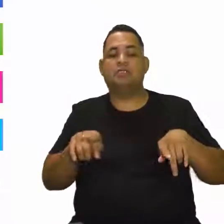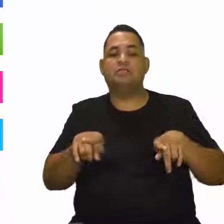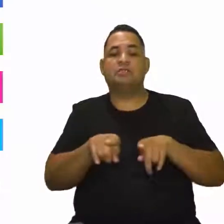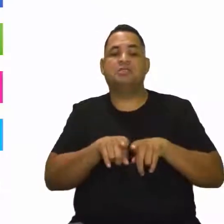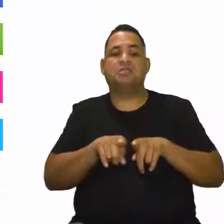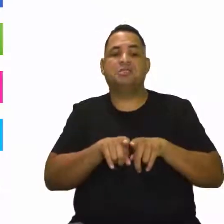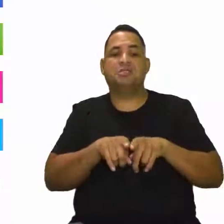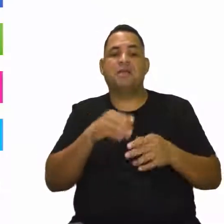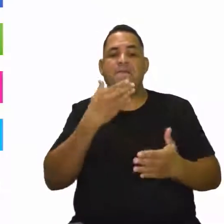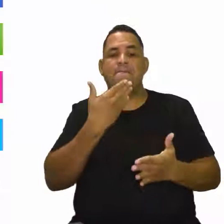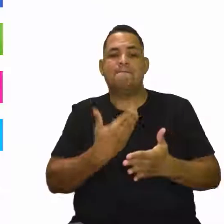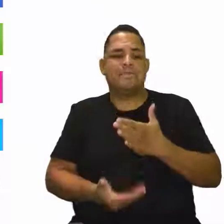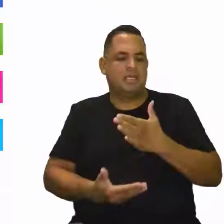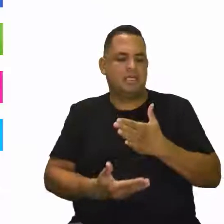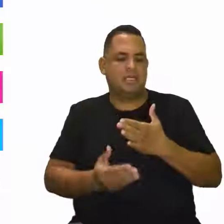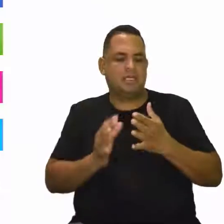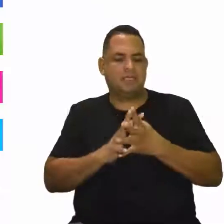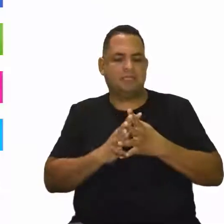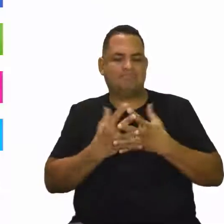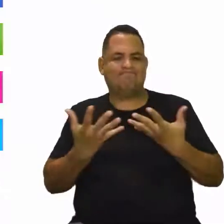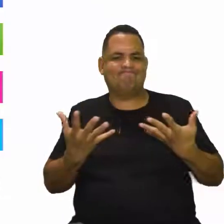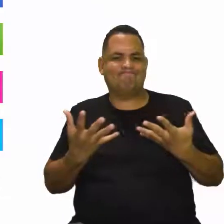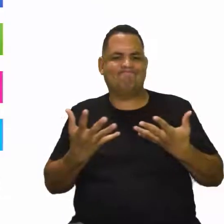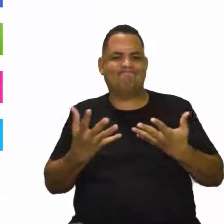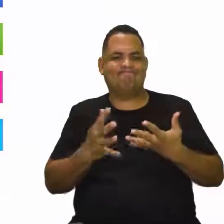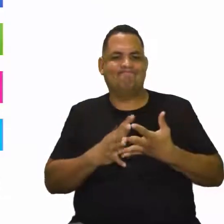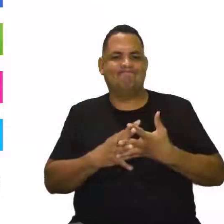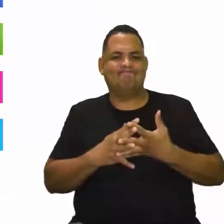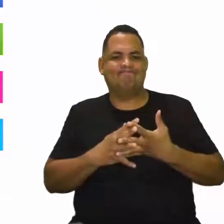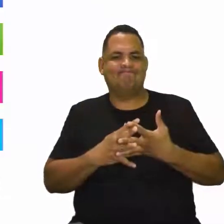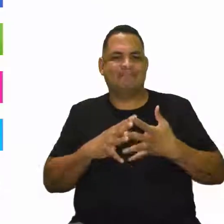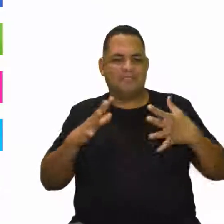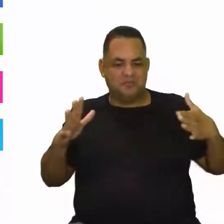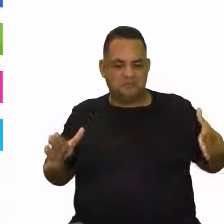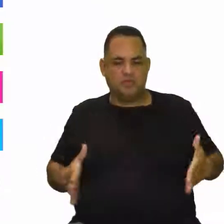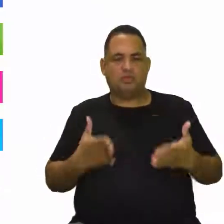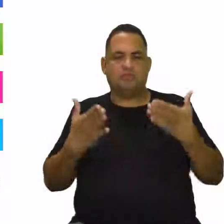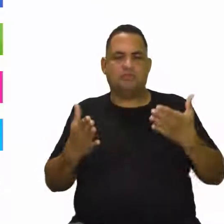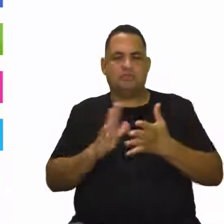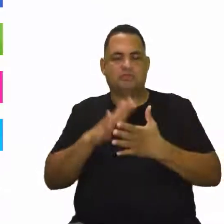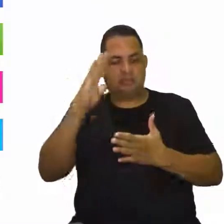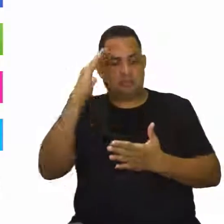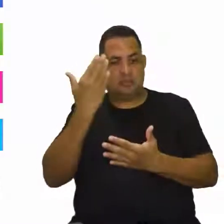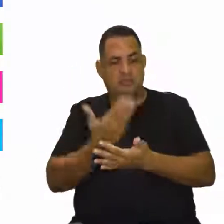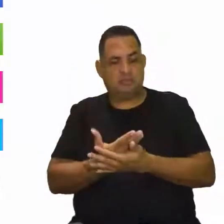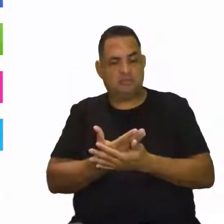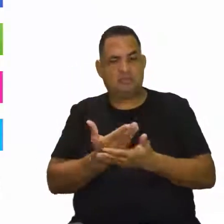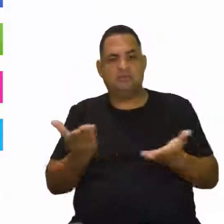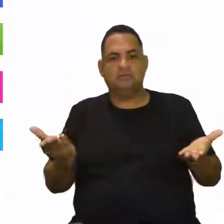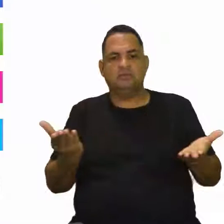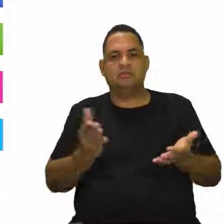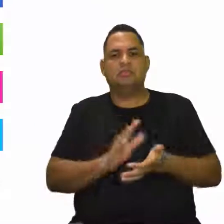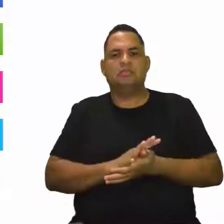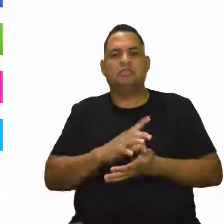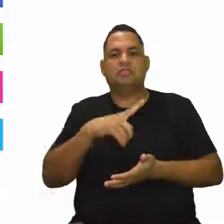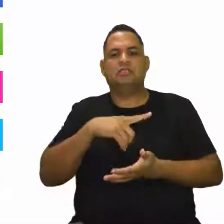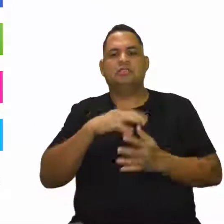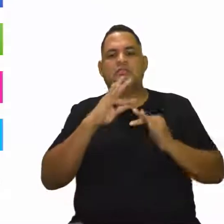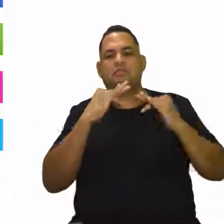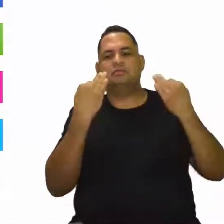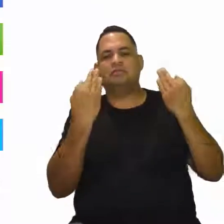motivação e de confiança. Eles estão em uma outra etapa, né? Às vezes, a família é grande, mas aí não tem essa